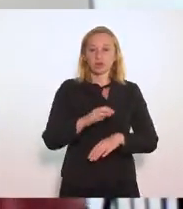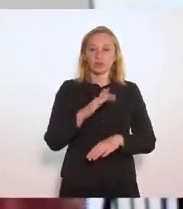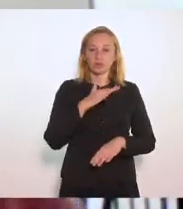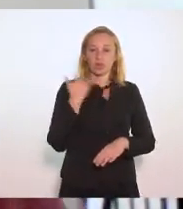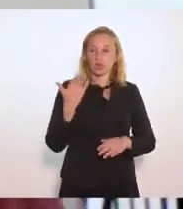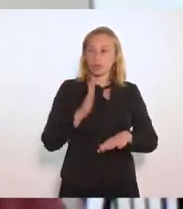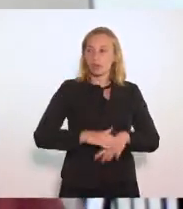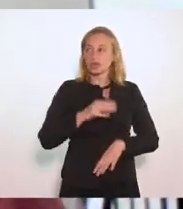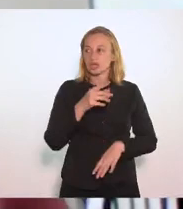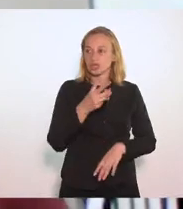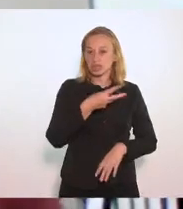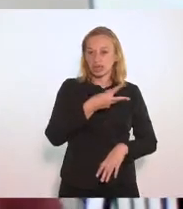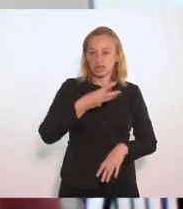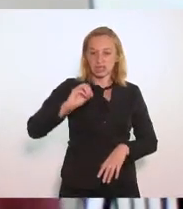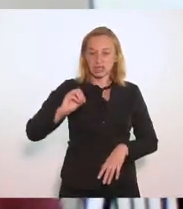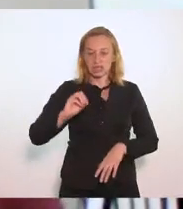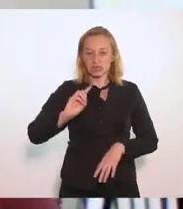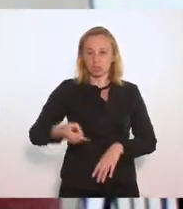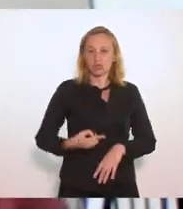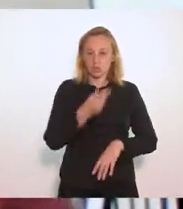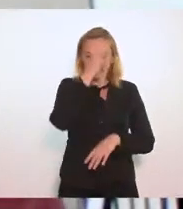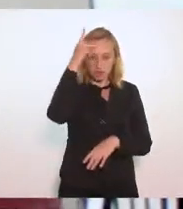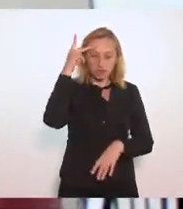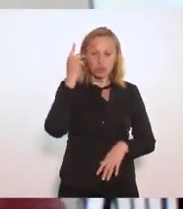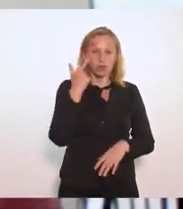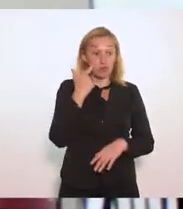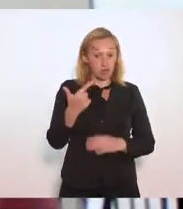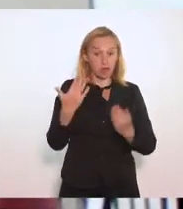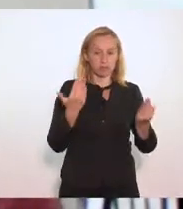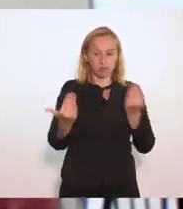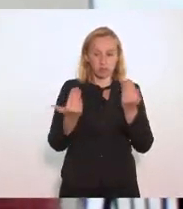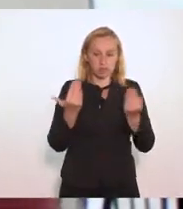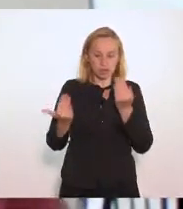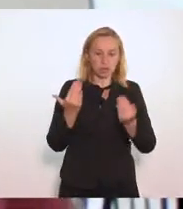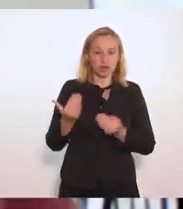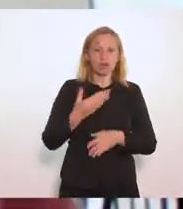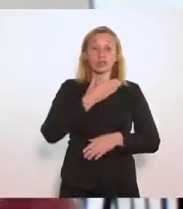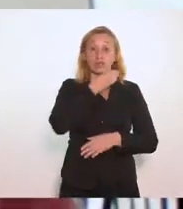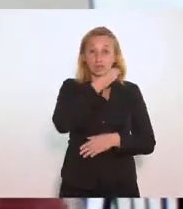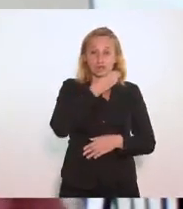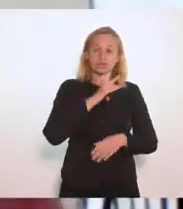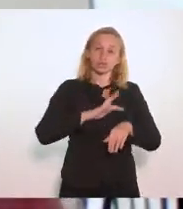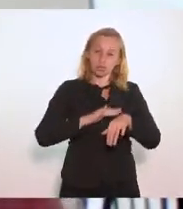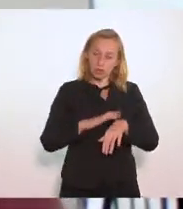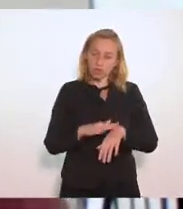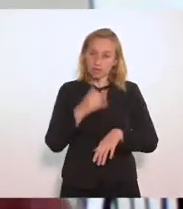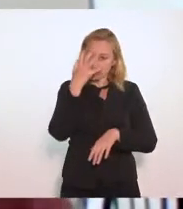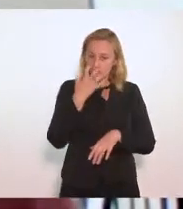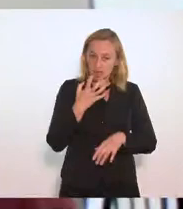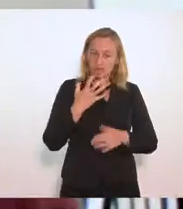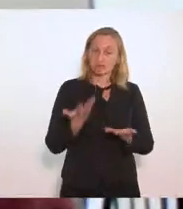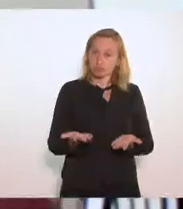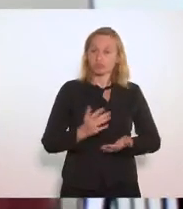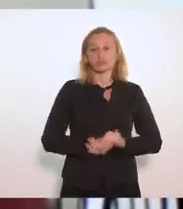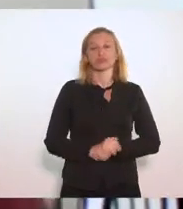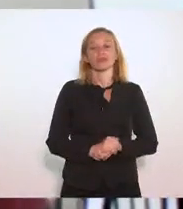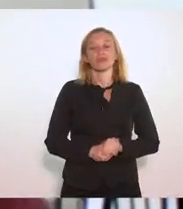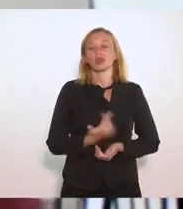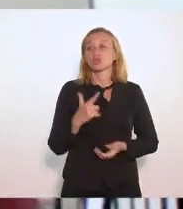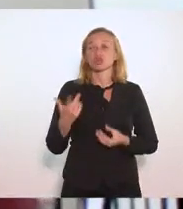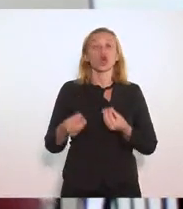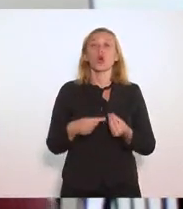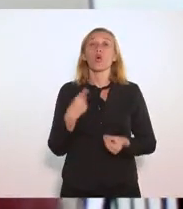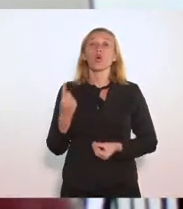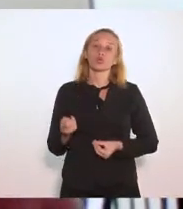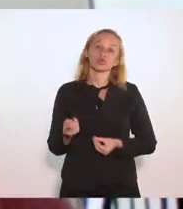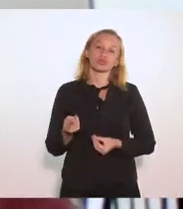mil pessoas. Faça essa comparação para mostrar a gravidade dessa doença e o seu alto grau de letalidade. Não há nenhum